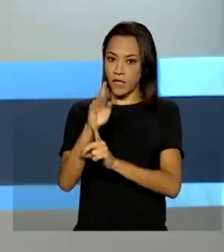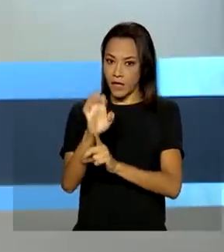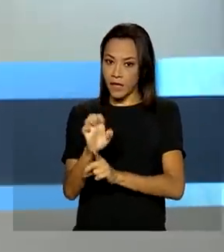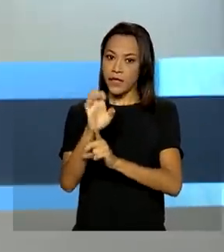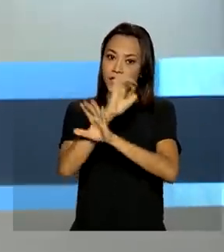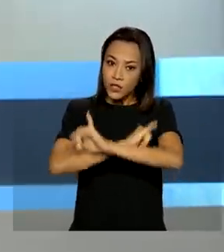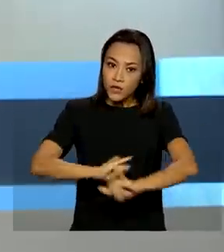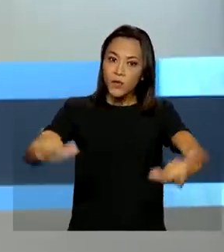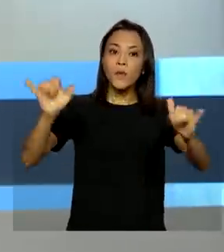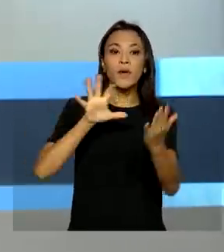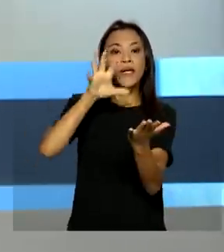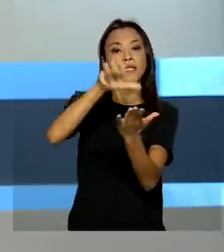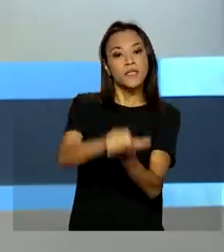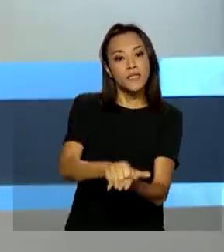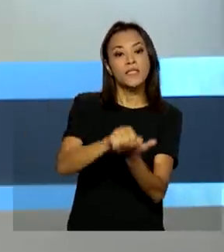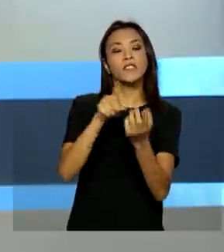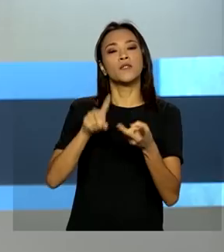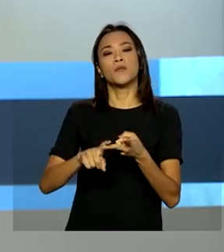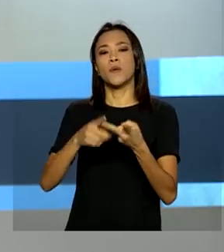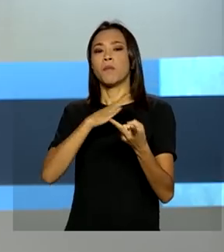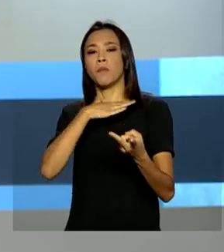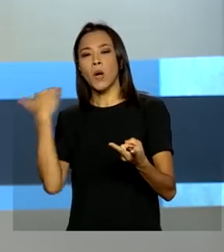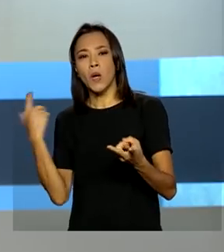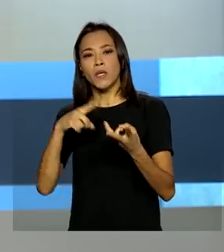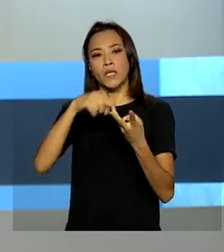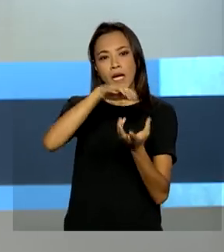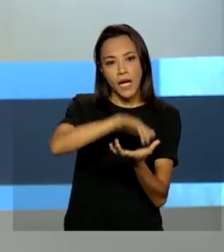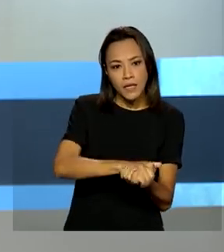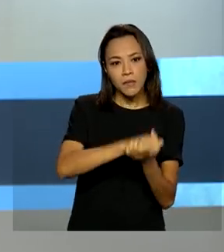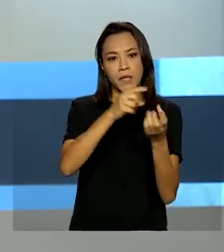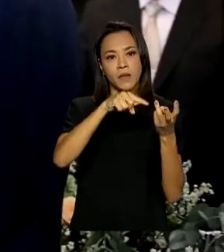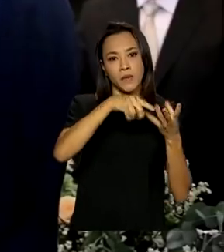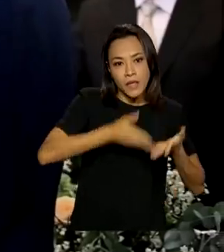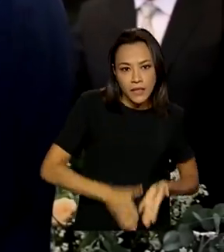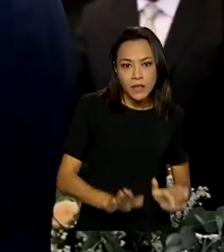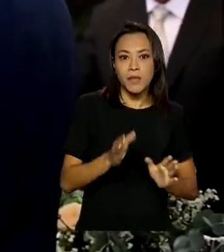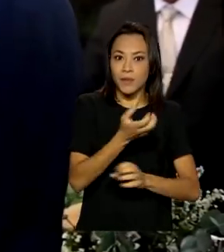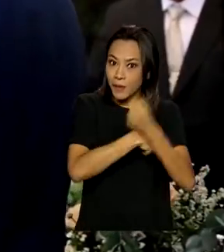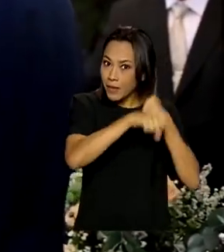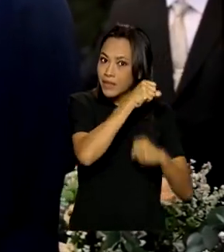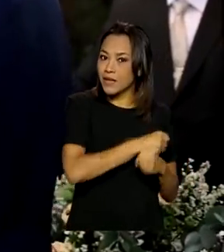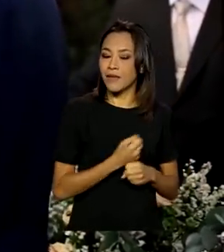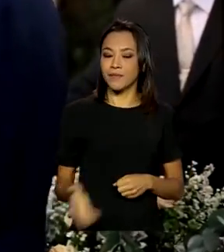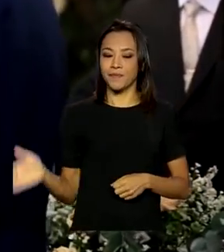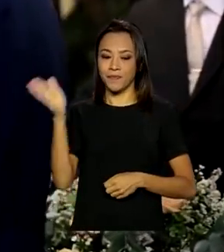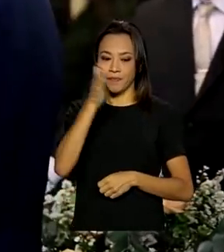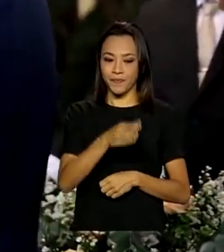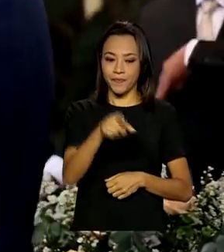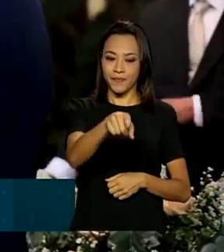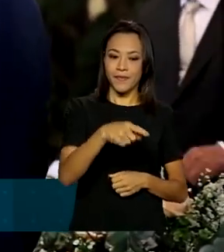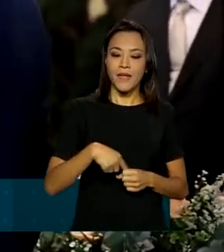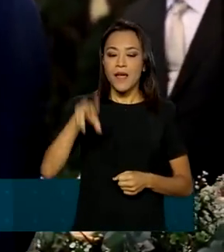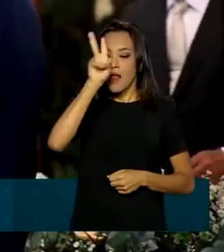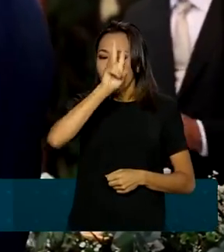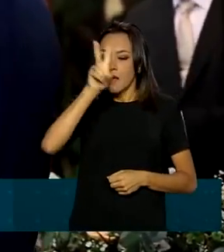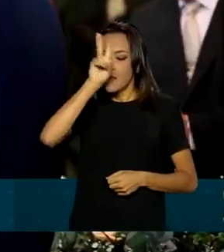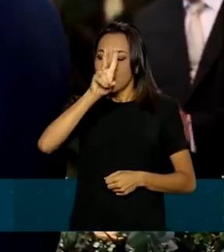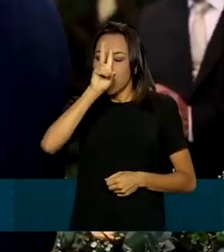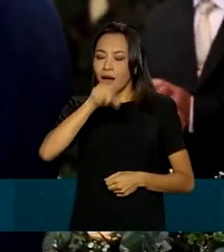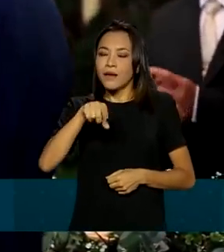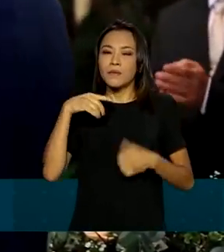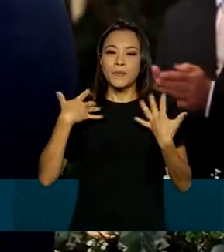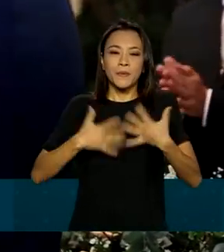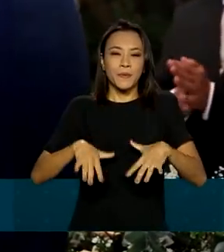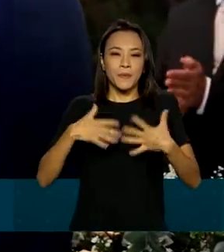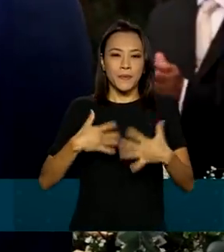mostram o número de nascimentos, óbitos e casamentos no ano passado. As lembranças do grande dia enfeitam o